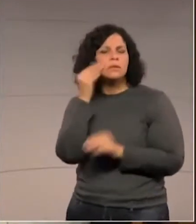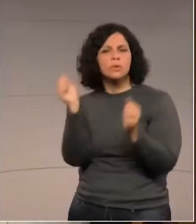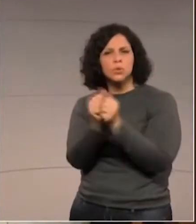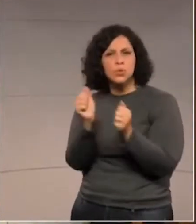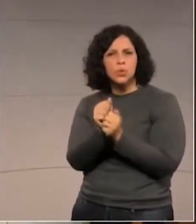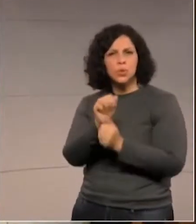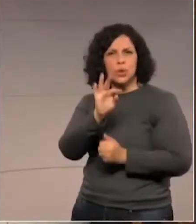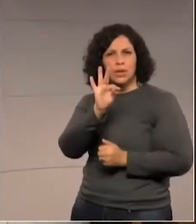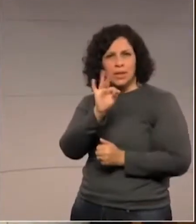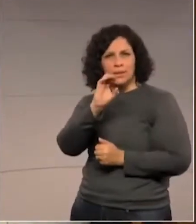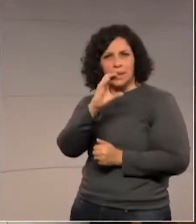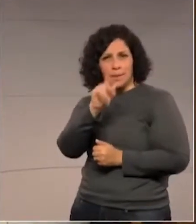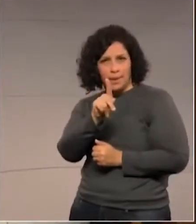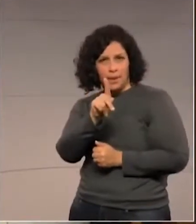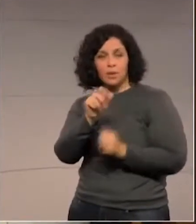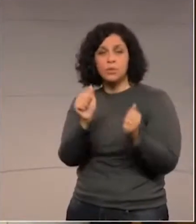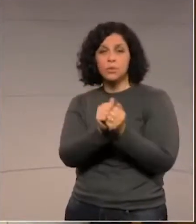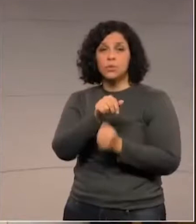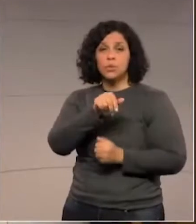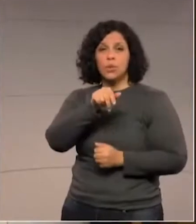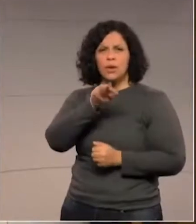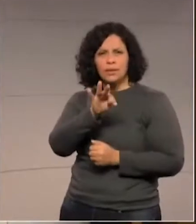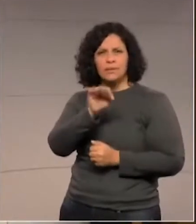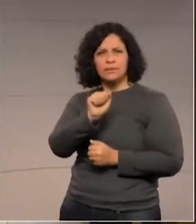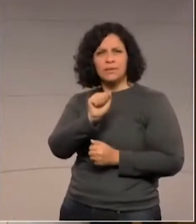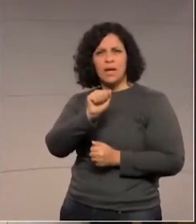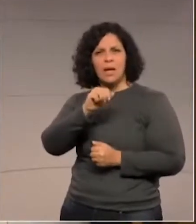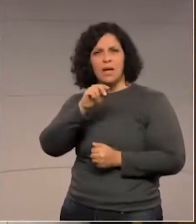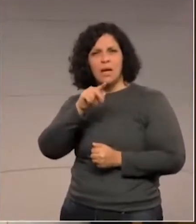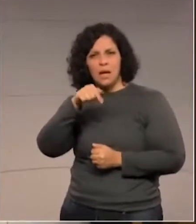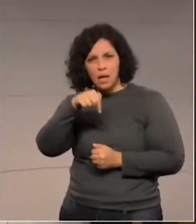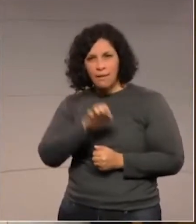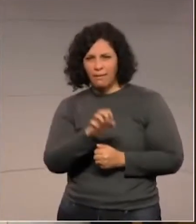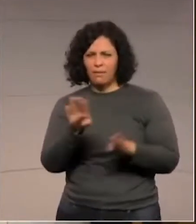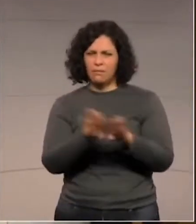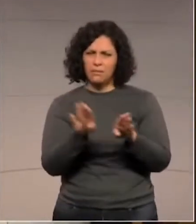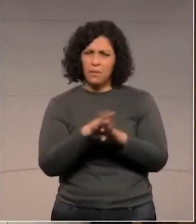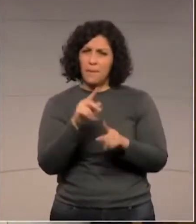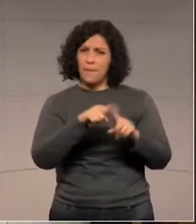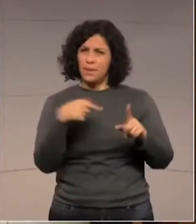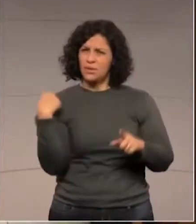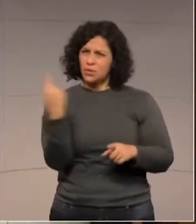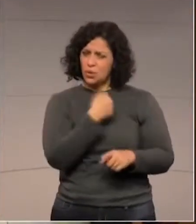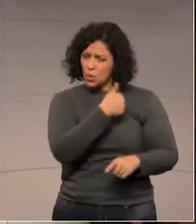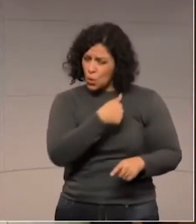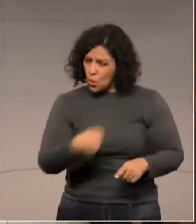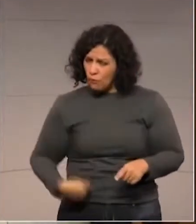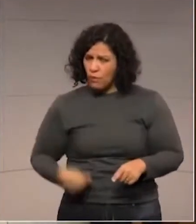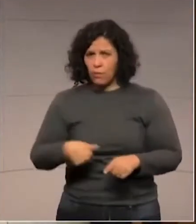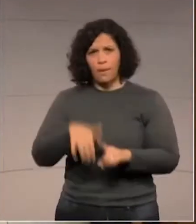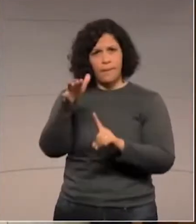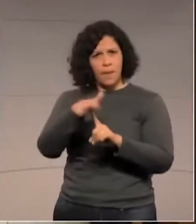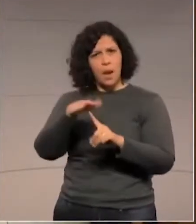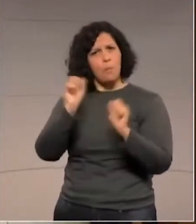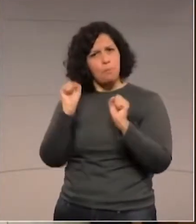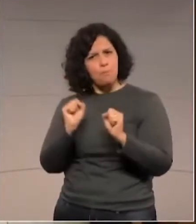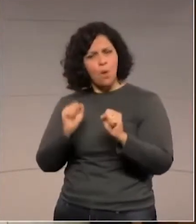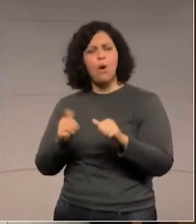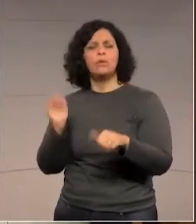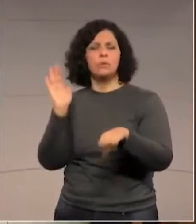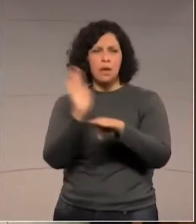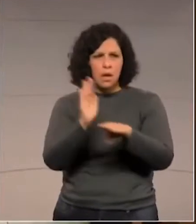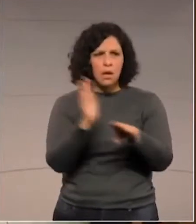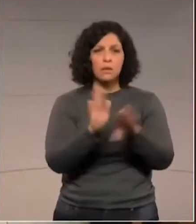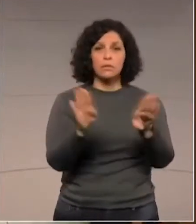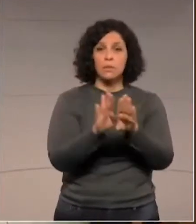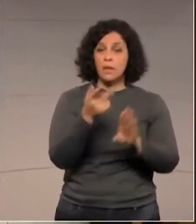com o TAC, com a TCP, mas o governo do Estado também pode assumir essa dianteira e fazer as ações necessárias. E